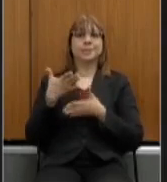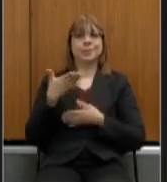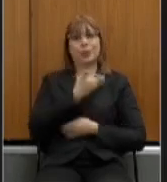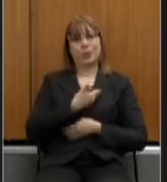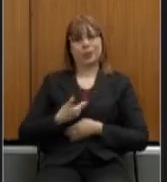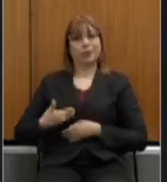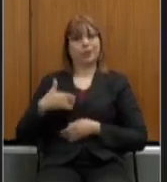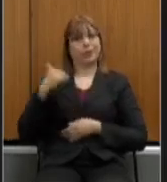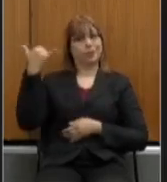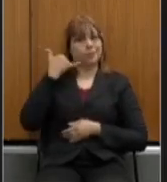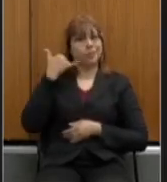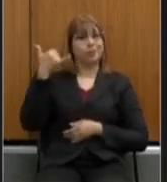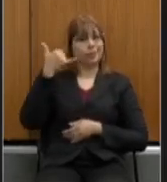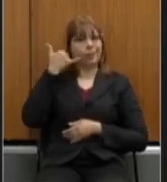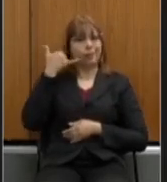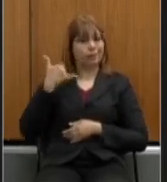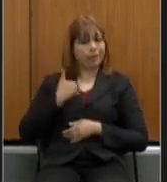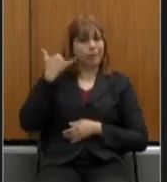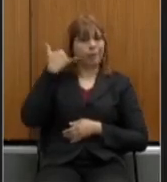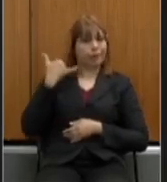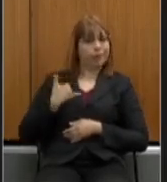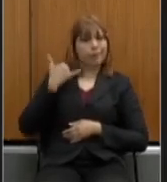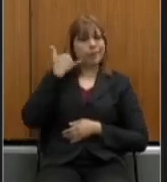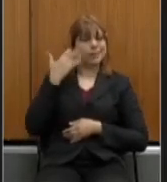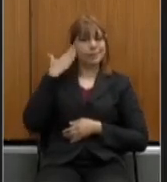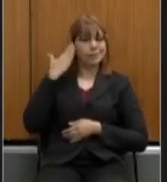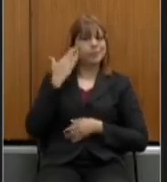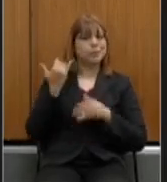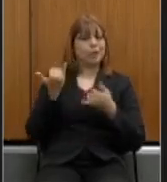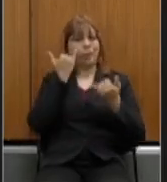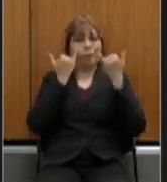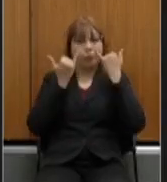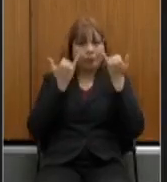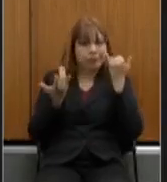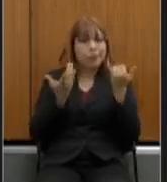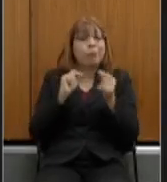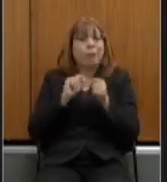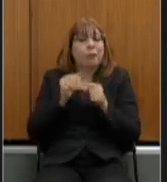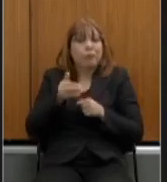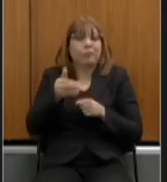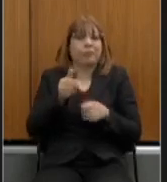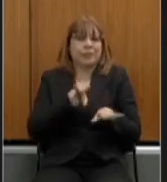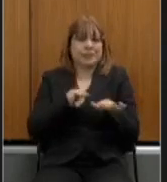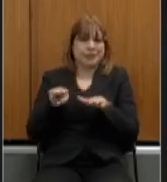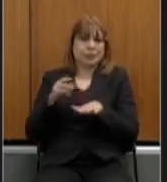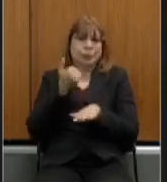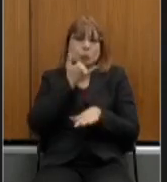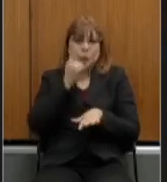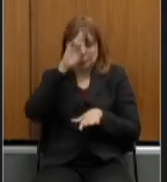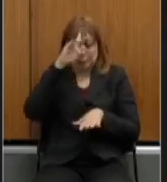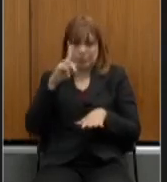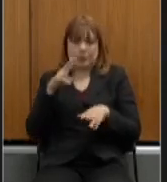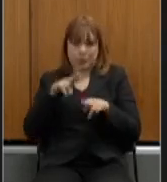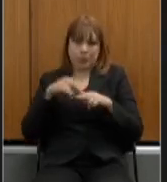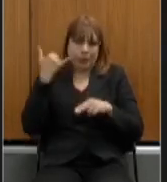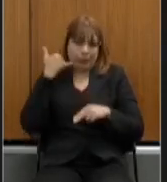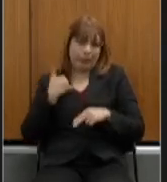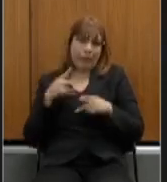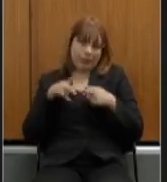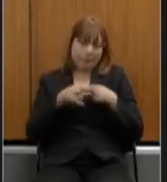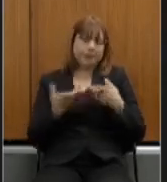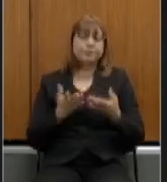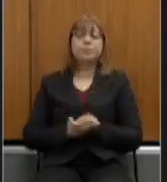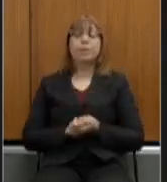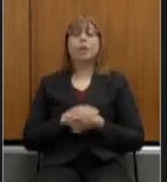hora para ter informações do que nós vamos fazer na semana peço desculpas então nós fizemos a